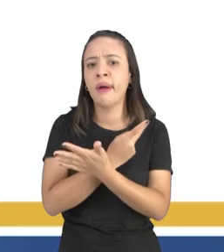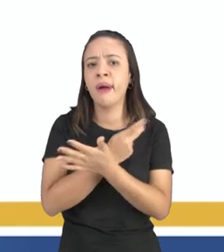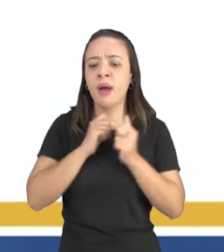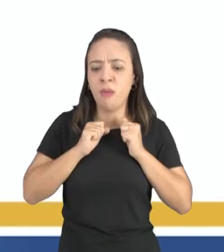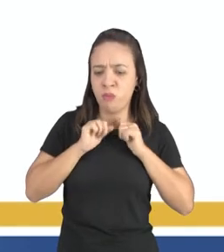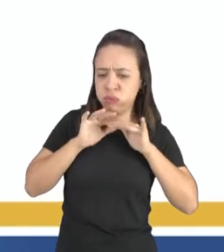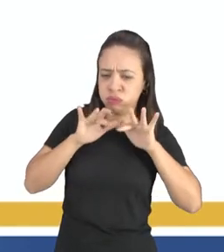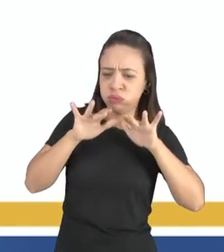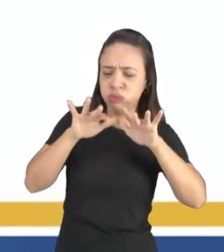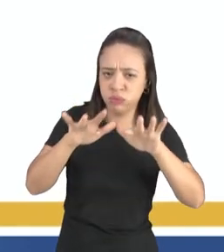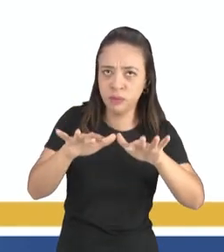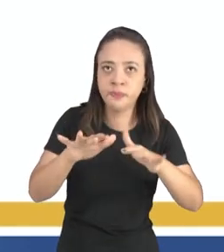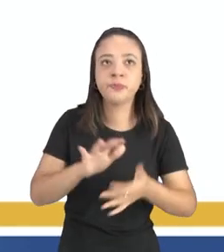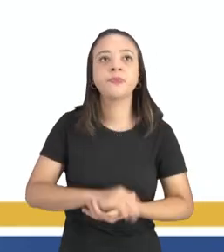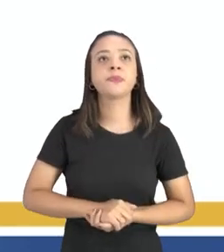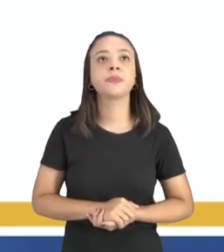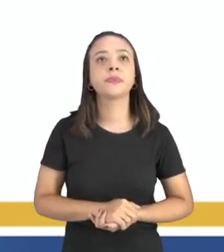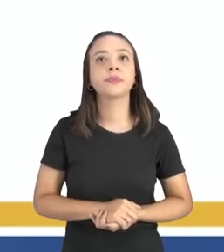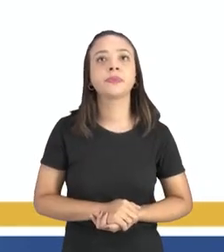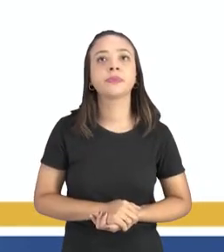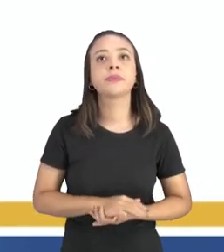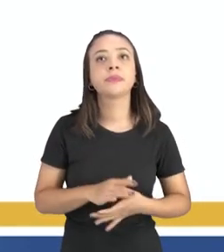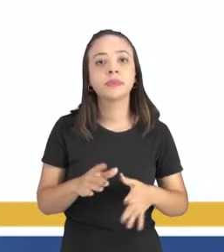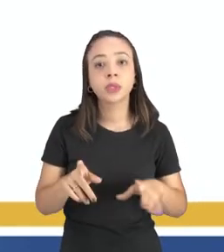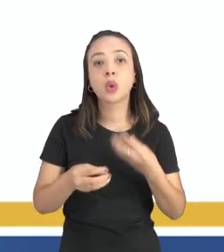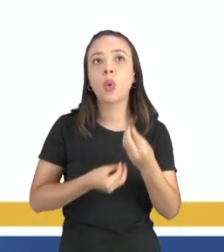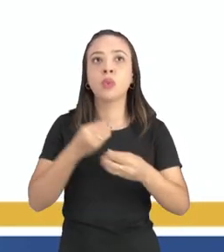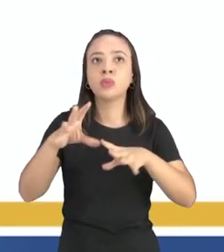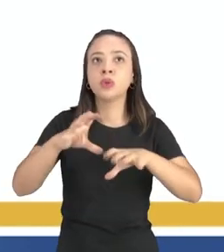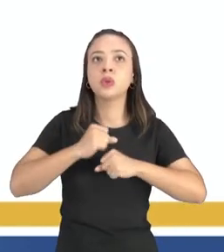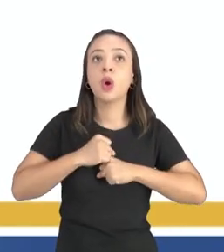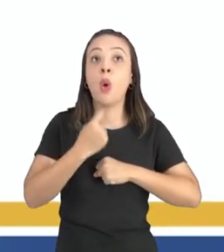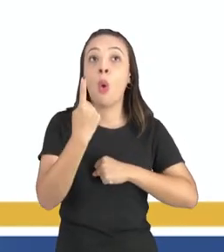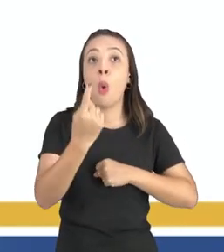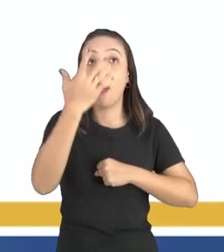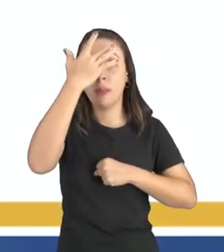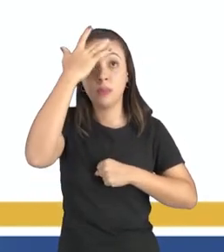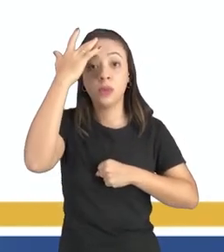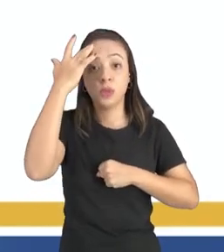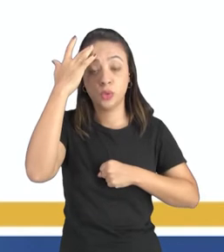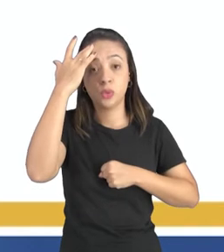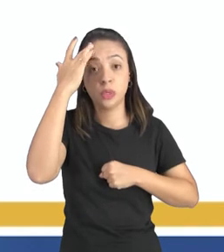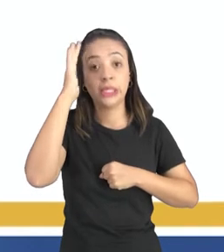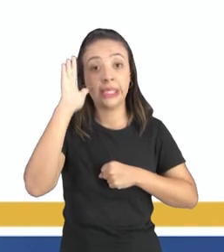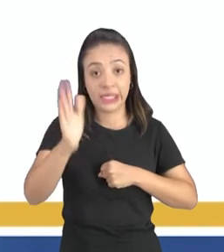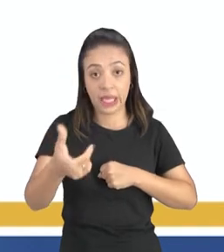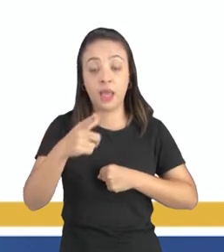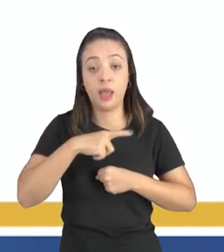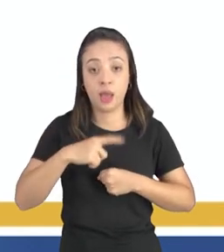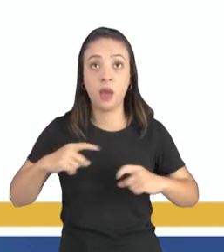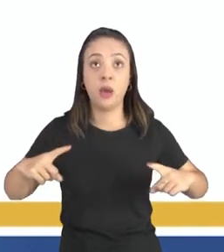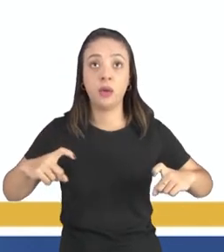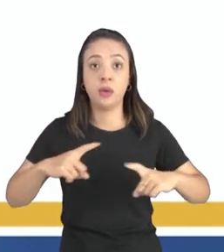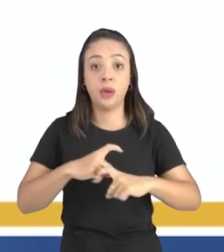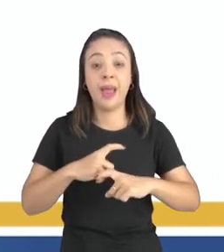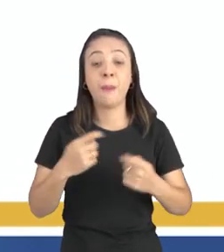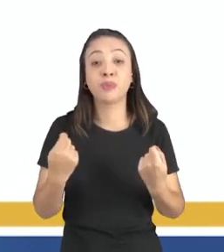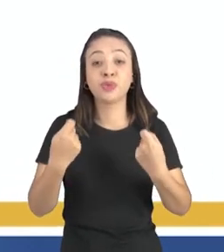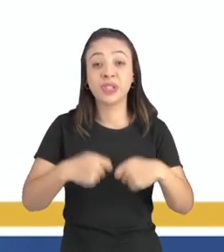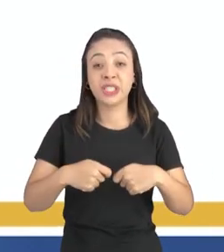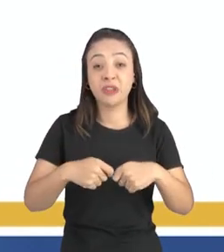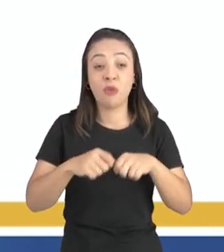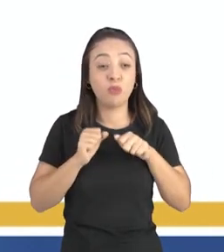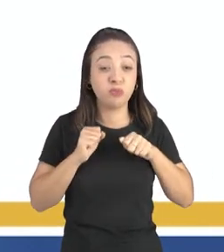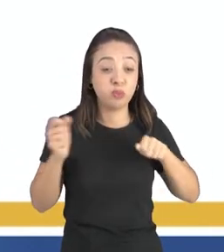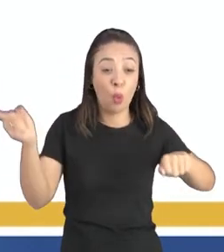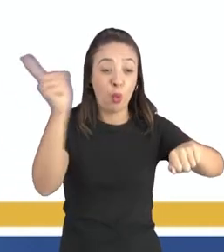e aí o contágio uma pessoa bacilífera infecta de 10 a 15 pessoas